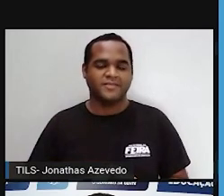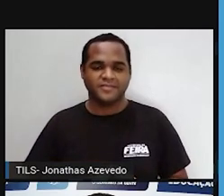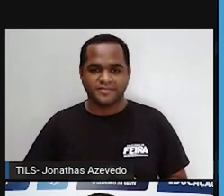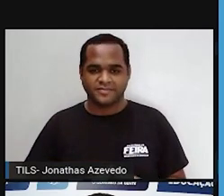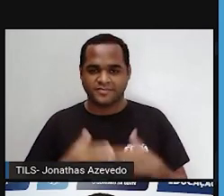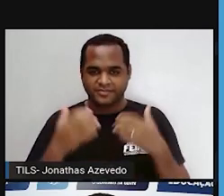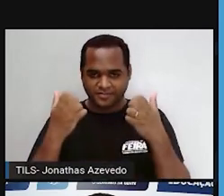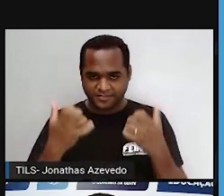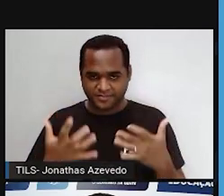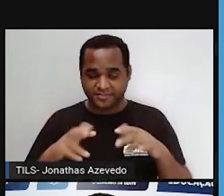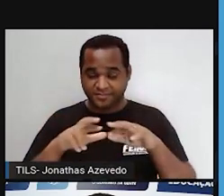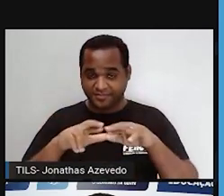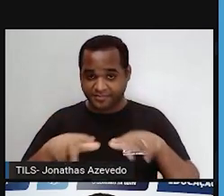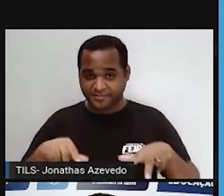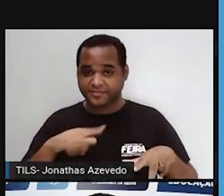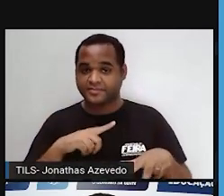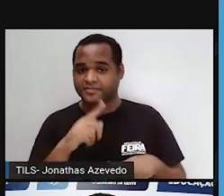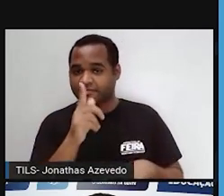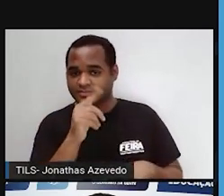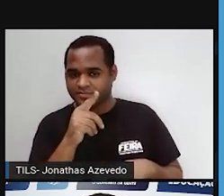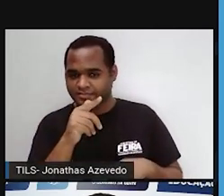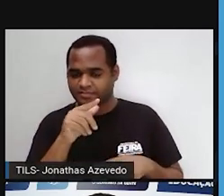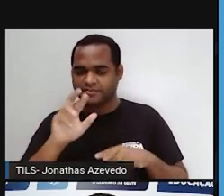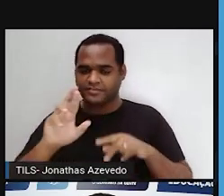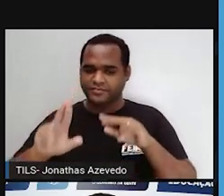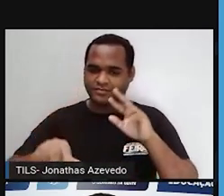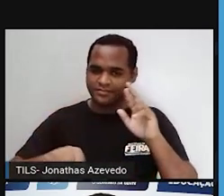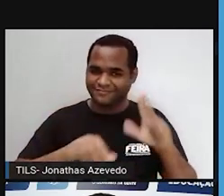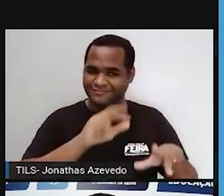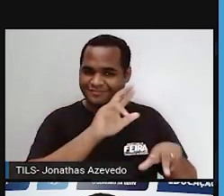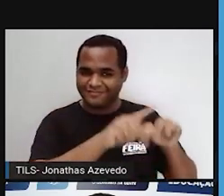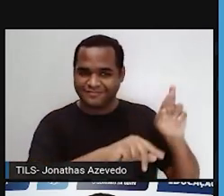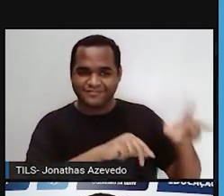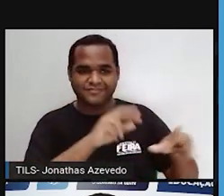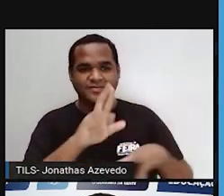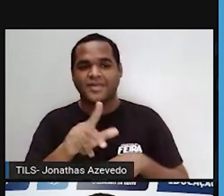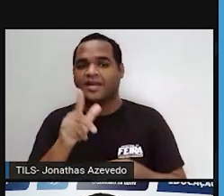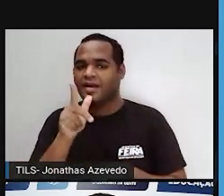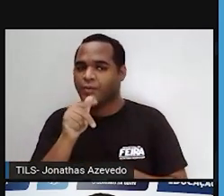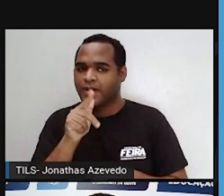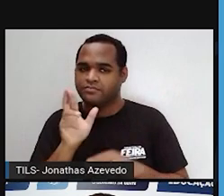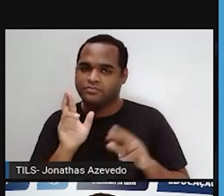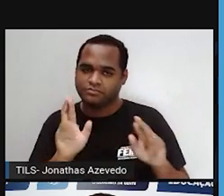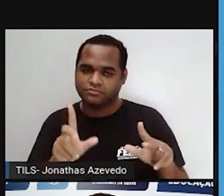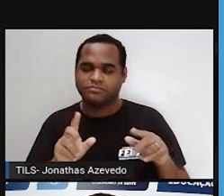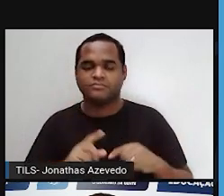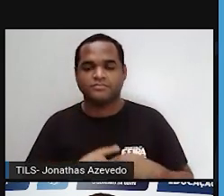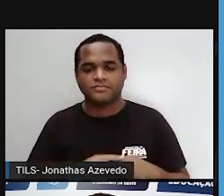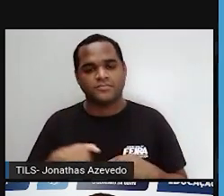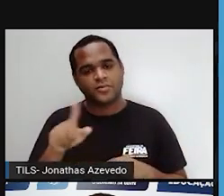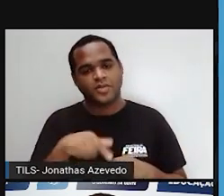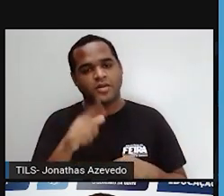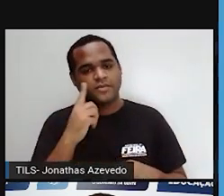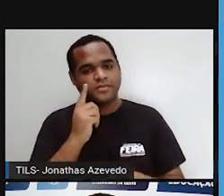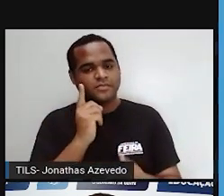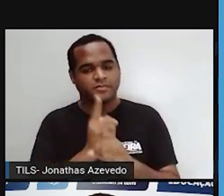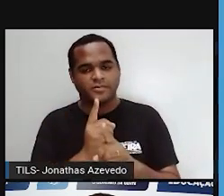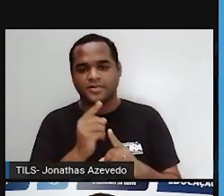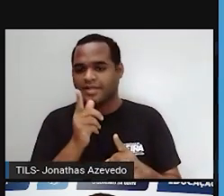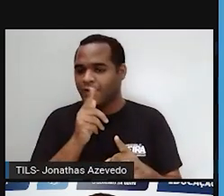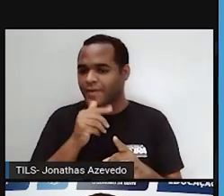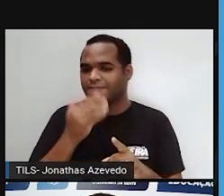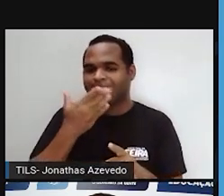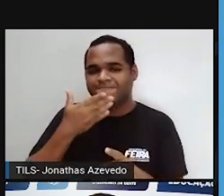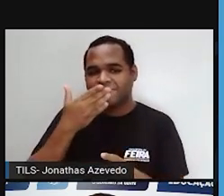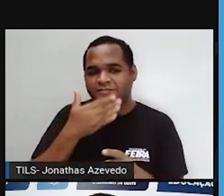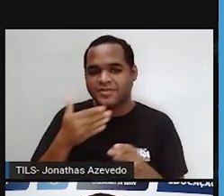Nos ecossistemas aquáticos, eles são diferentes de acordo com o tipo de água. Portanto, encontramos ecossistemas de água doce,